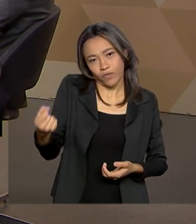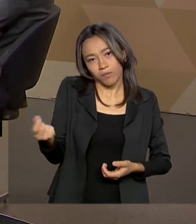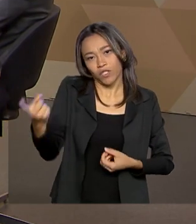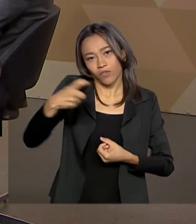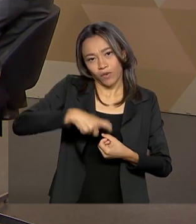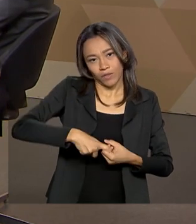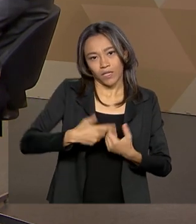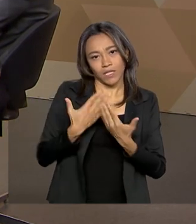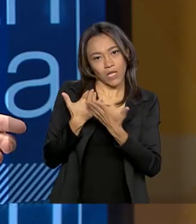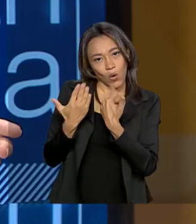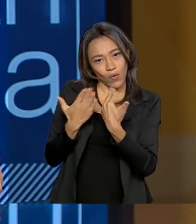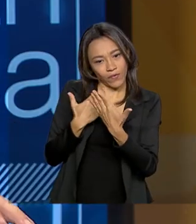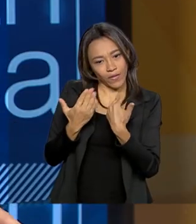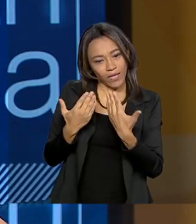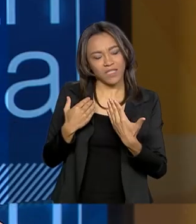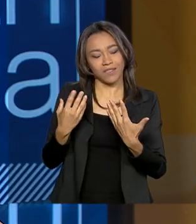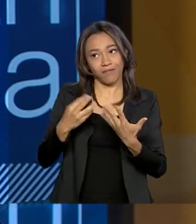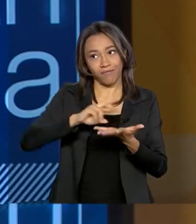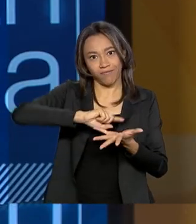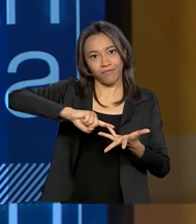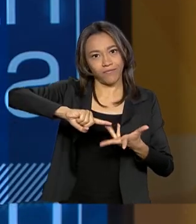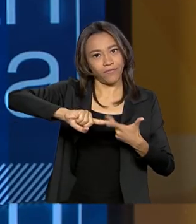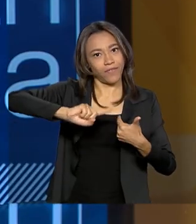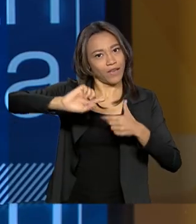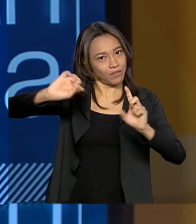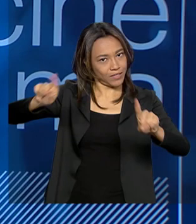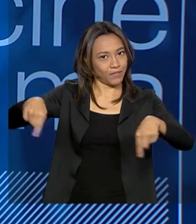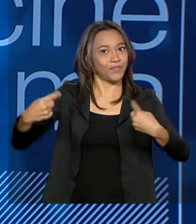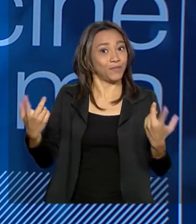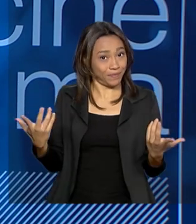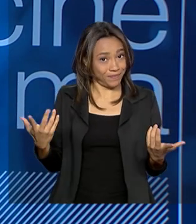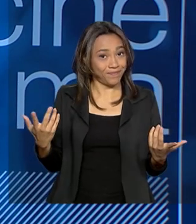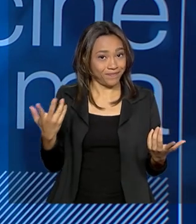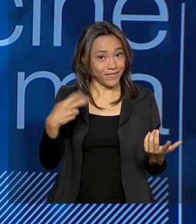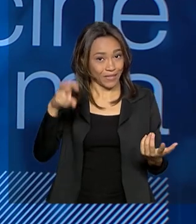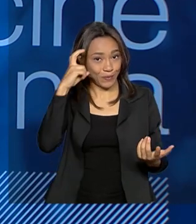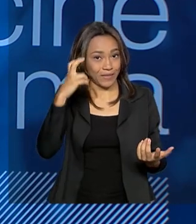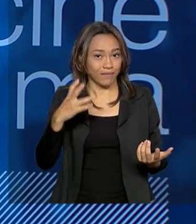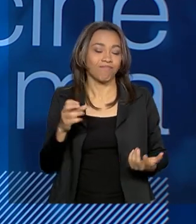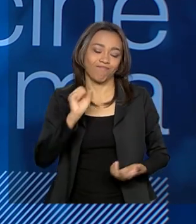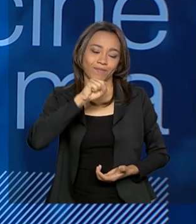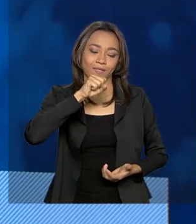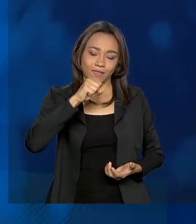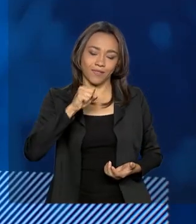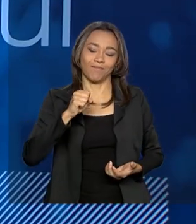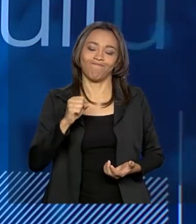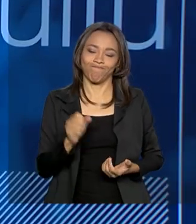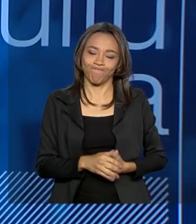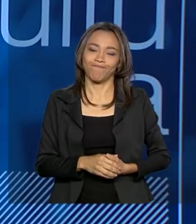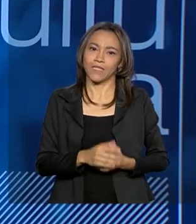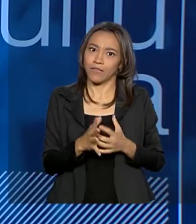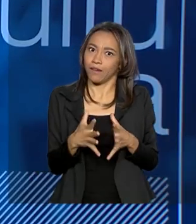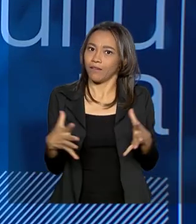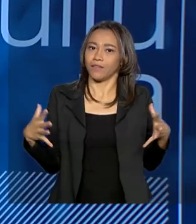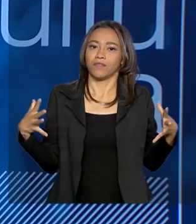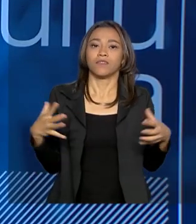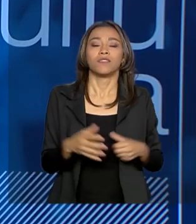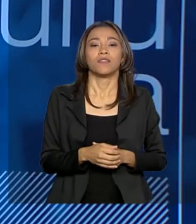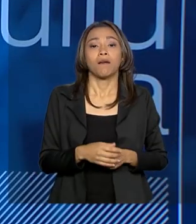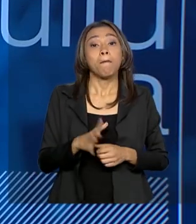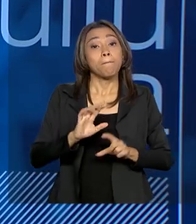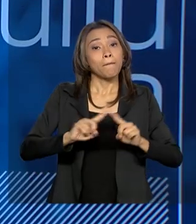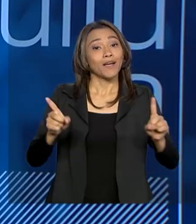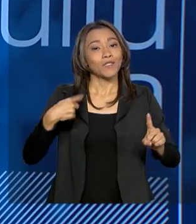conversa. Muitos desafios na área da cultura. Sim, desafios imensos, mas nós estamos com muito